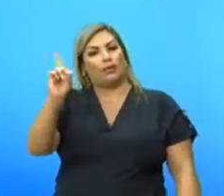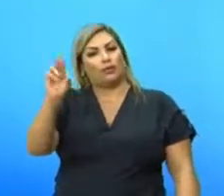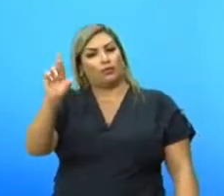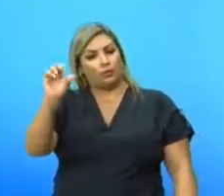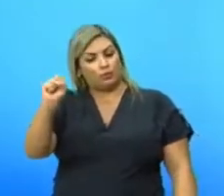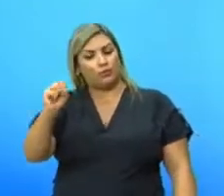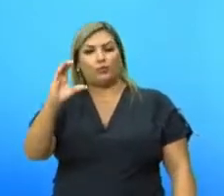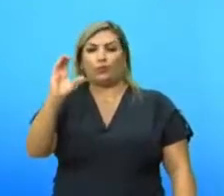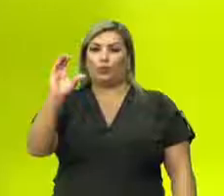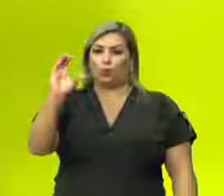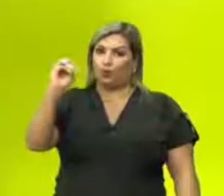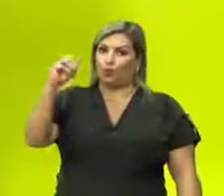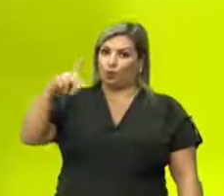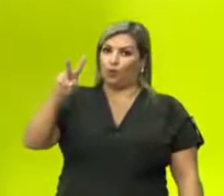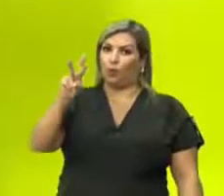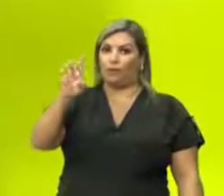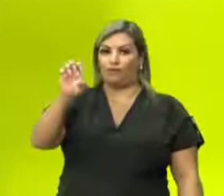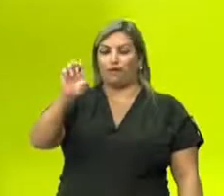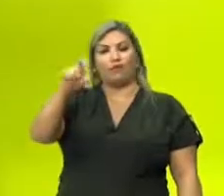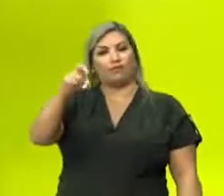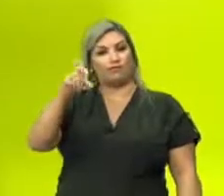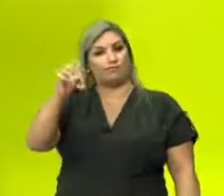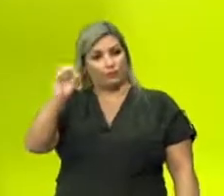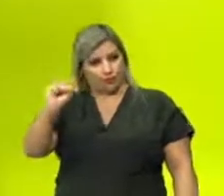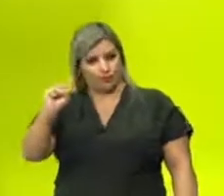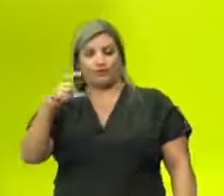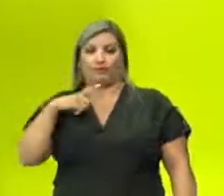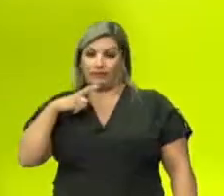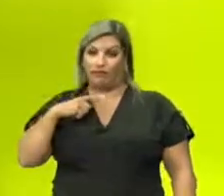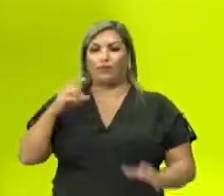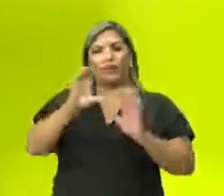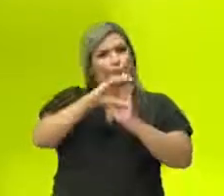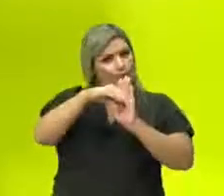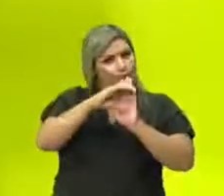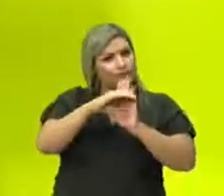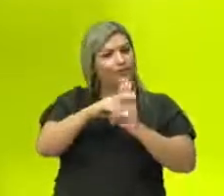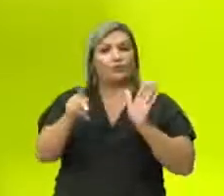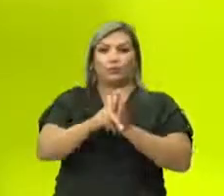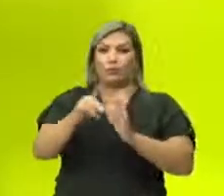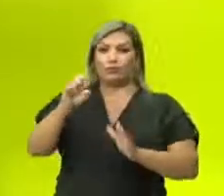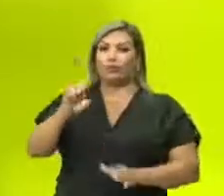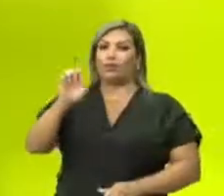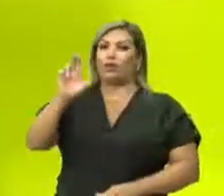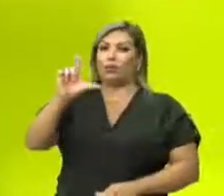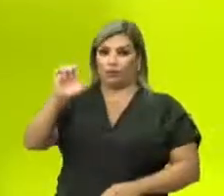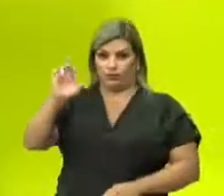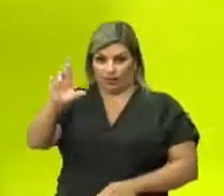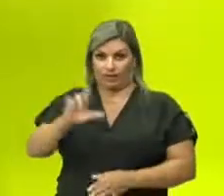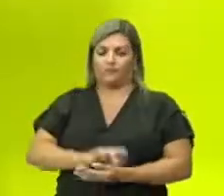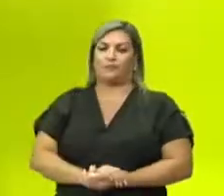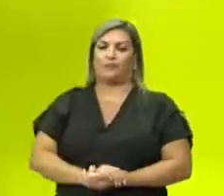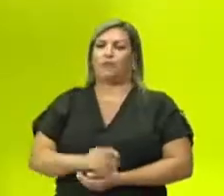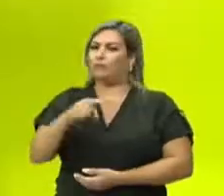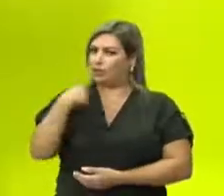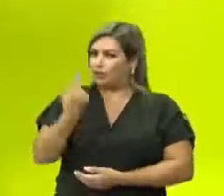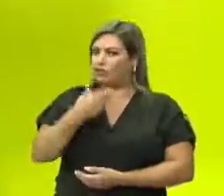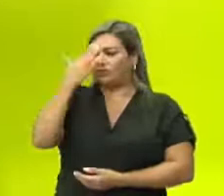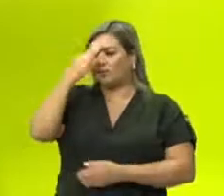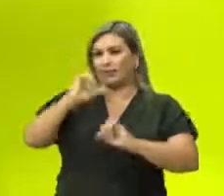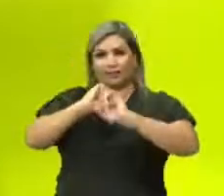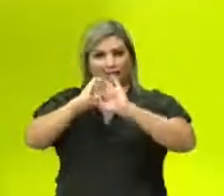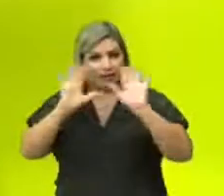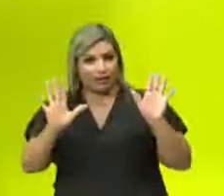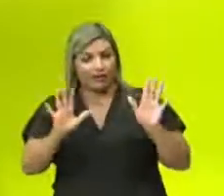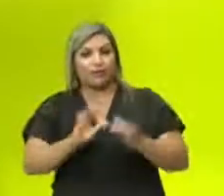Aí, para que a gente... Essa é a definição de Euler. Para que a gente... A relação de Euler. Para que a gente entenda, eu